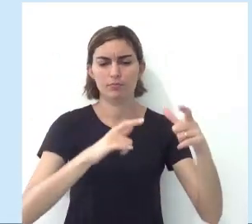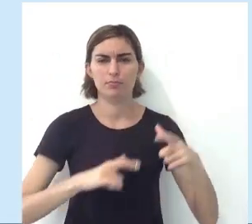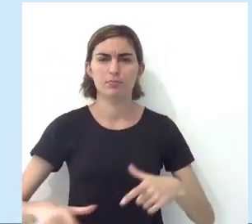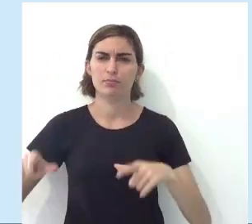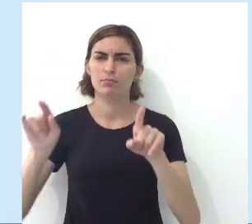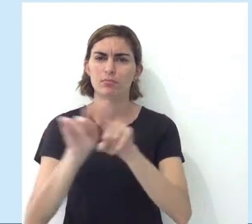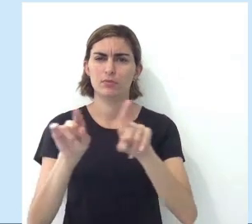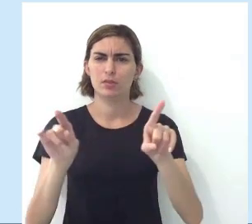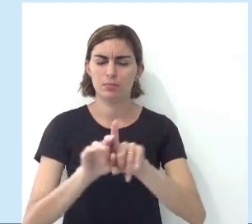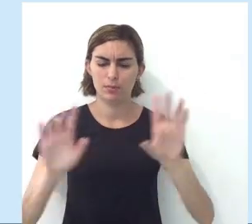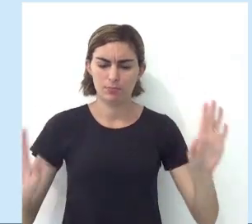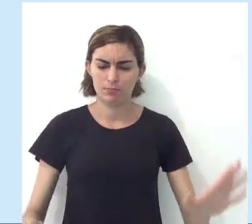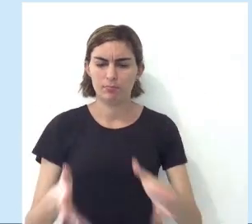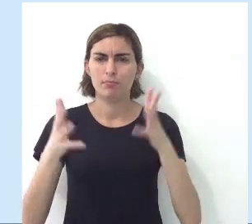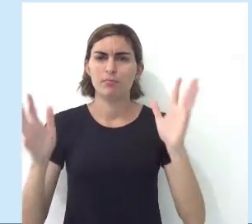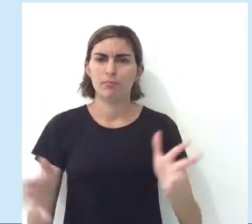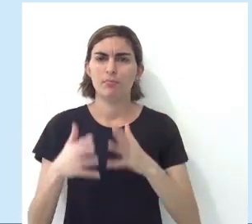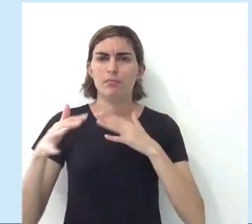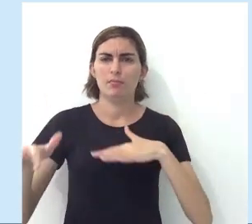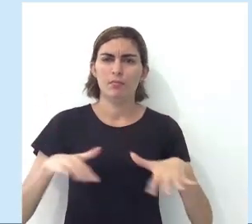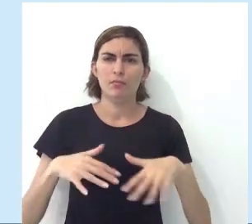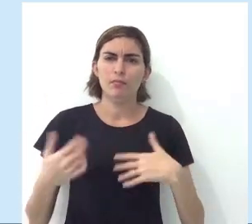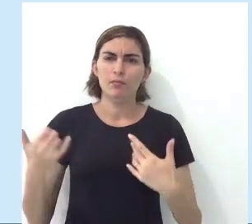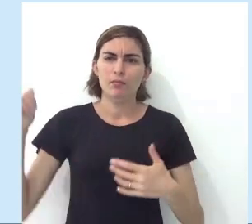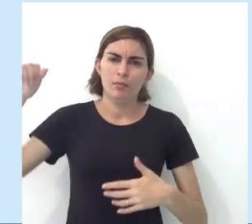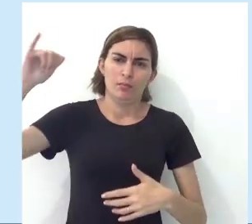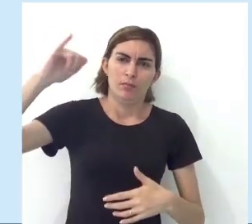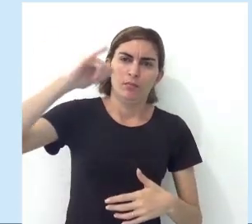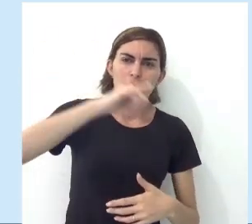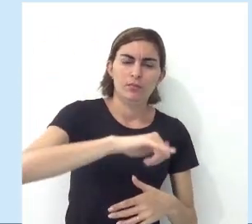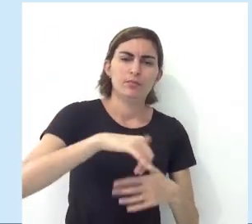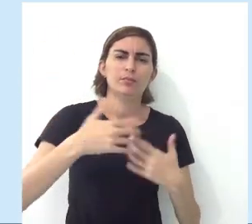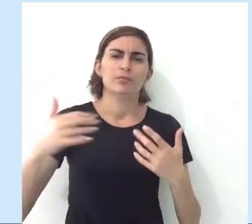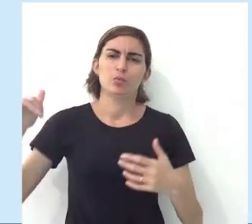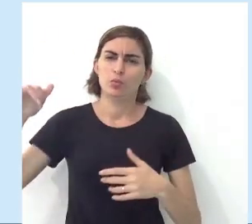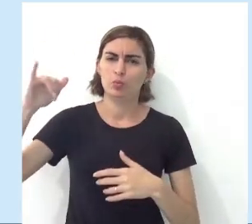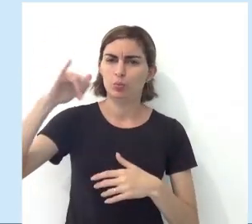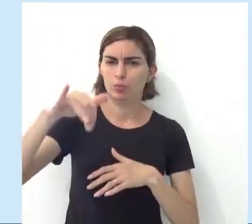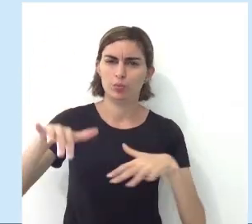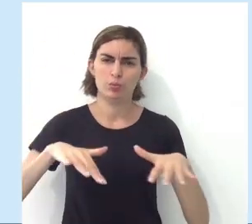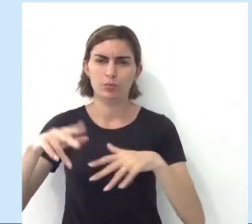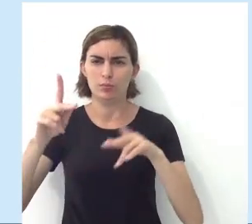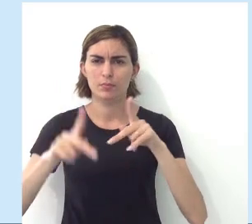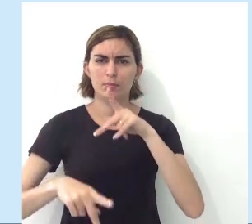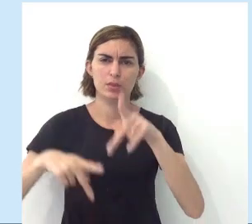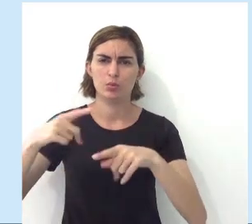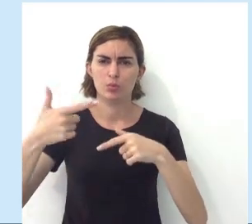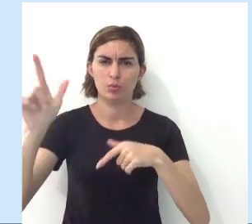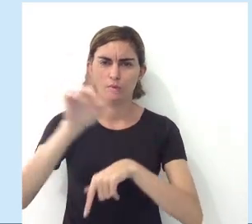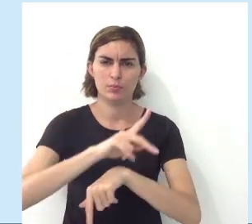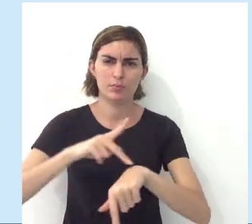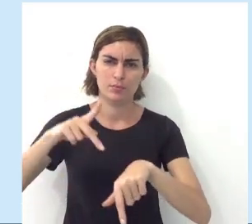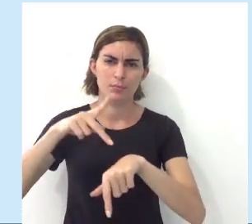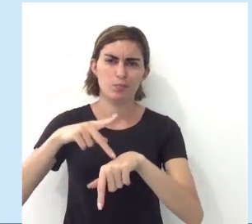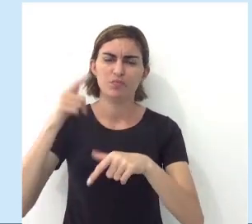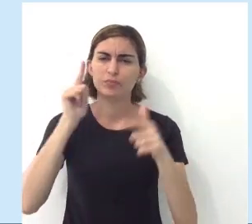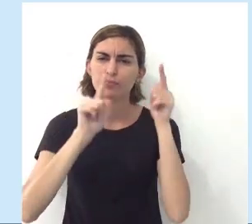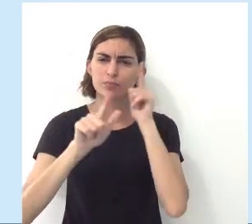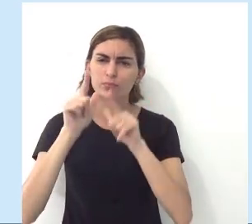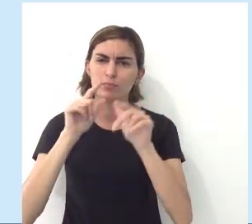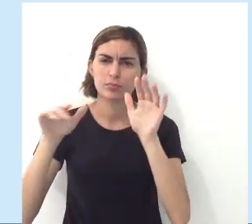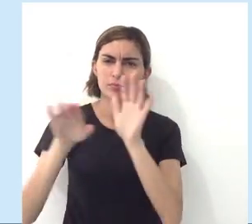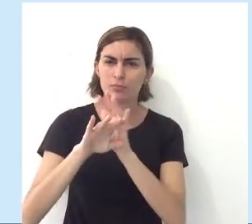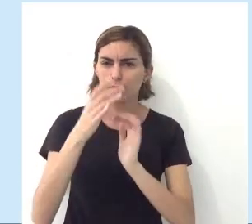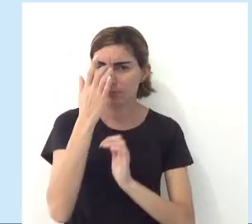cada região também incentiva a movimentação aérea. Porque é através da movimentação aérea que pessoas de outros países